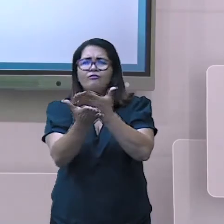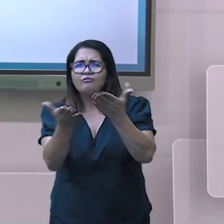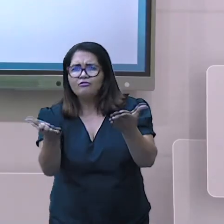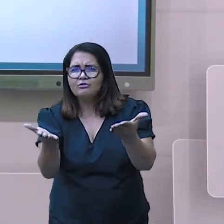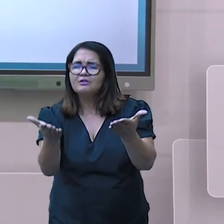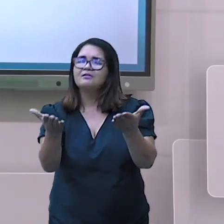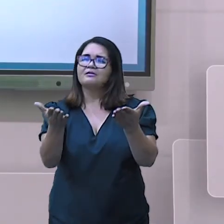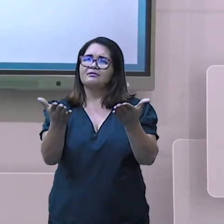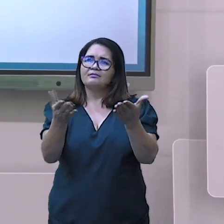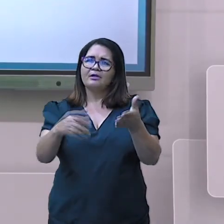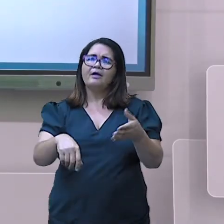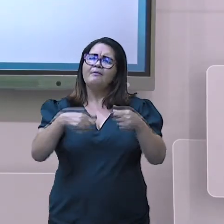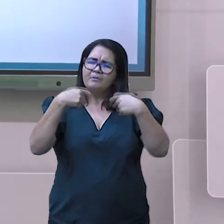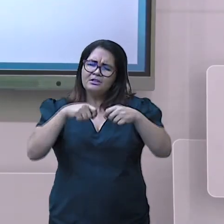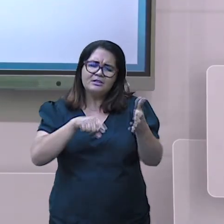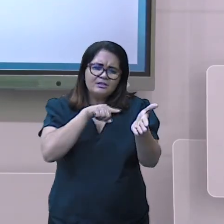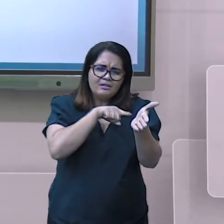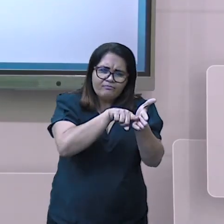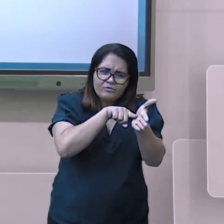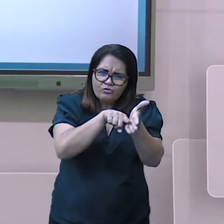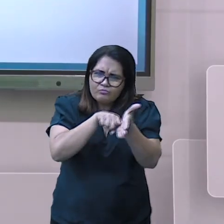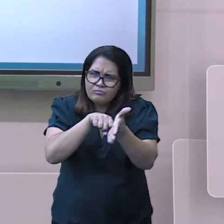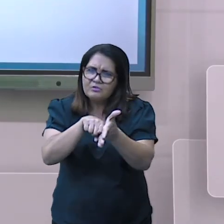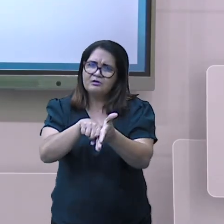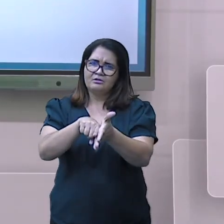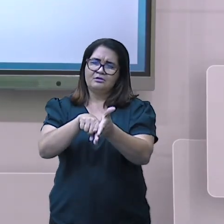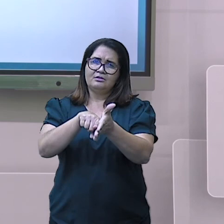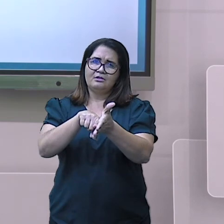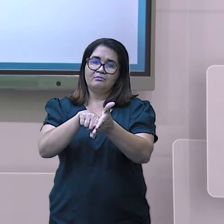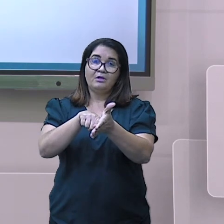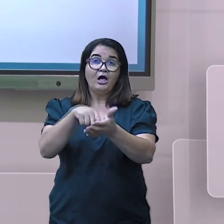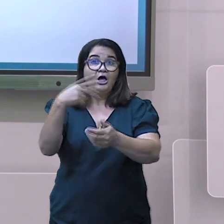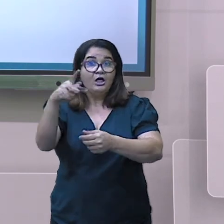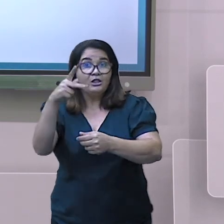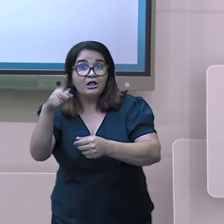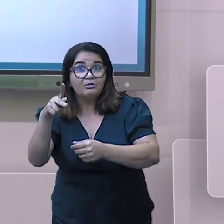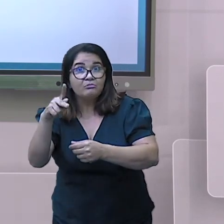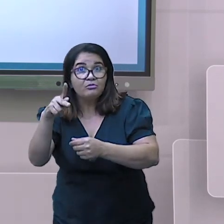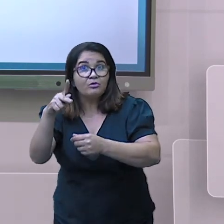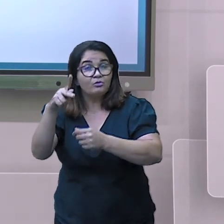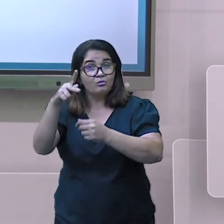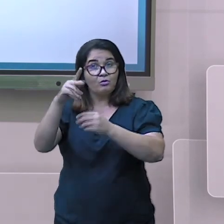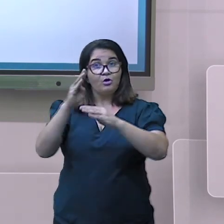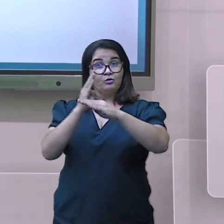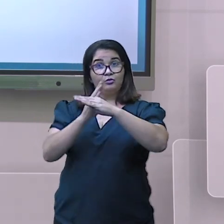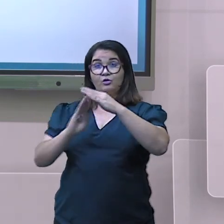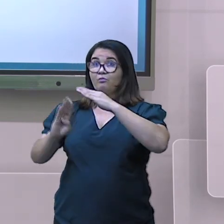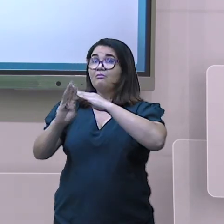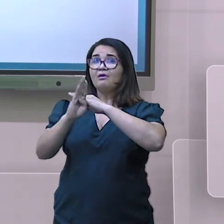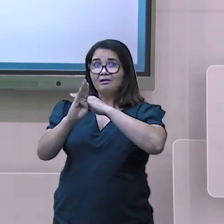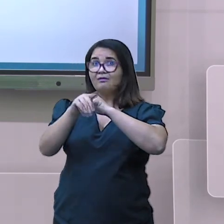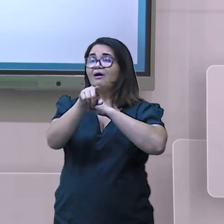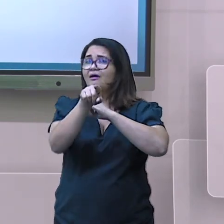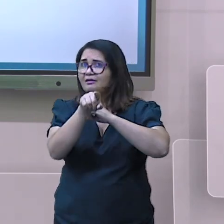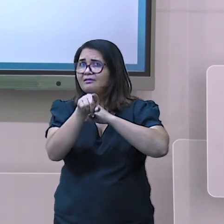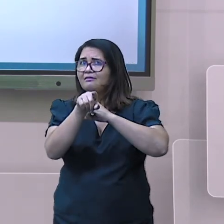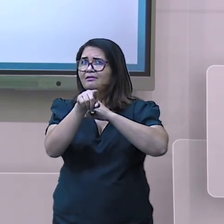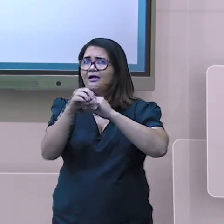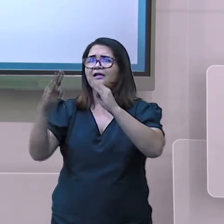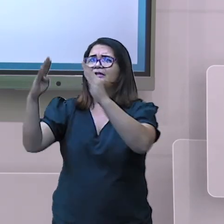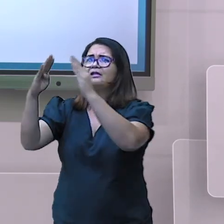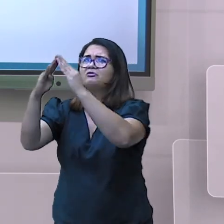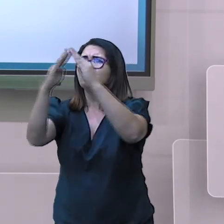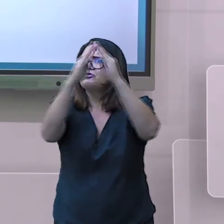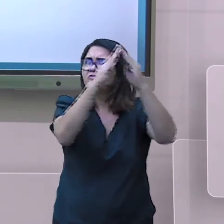ações sustentáveis que você pode fazer no seu bairro, em livros, revistas ou internet. Observe